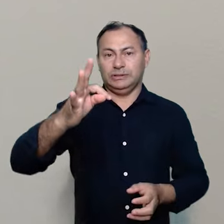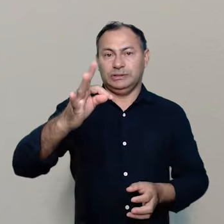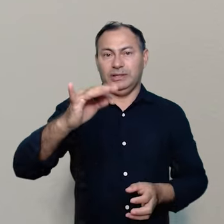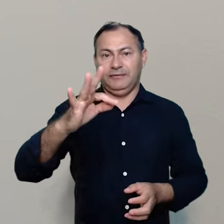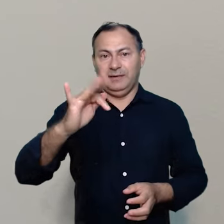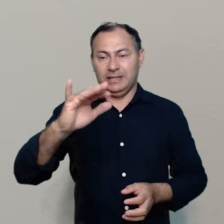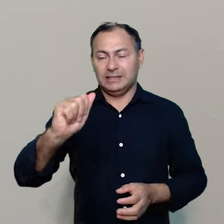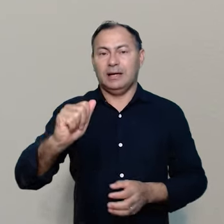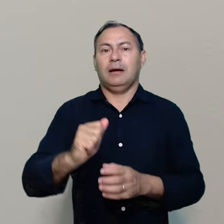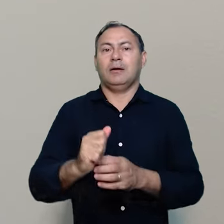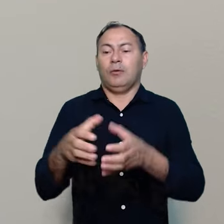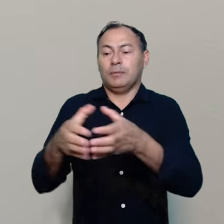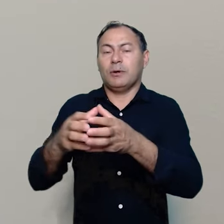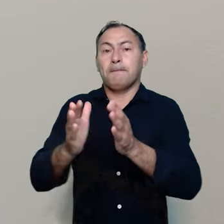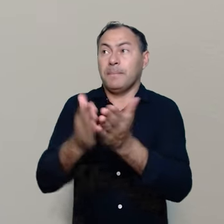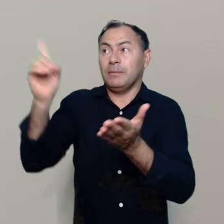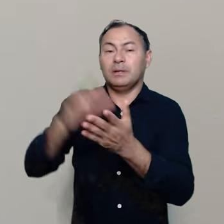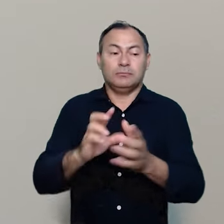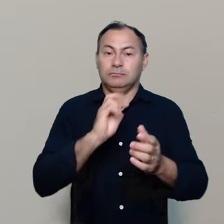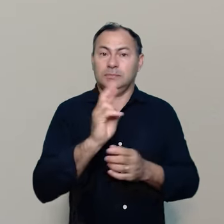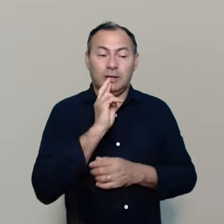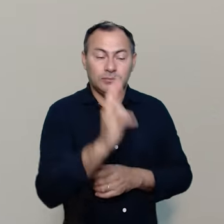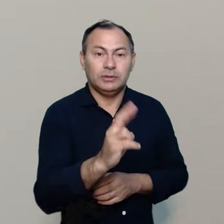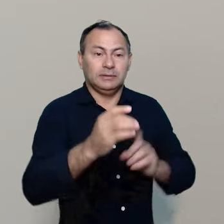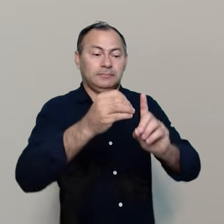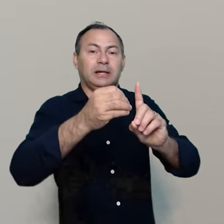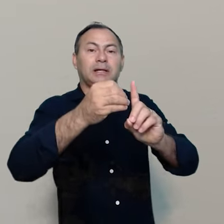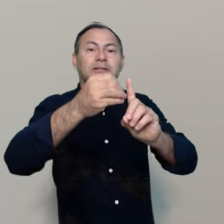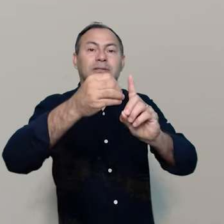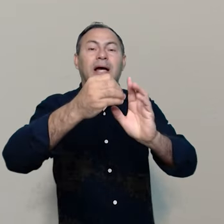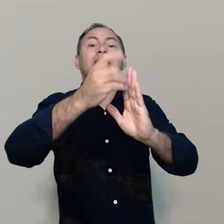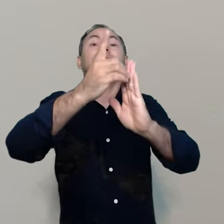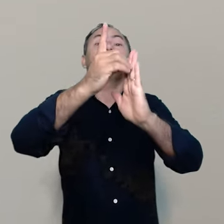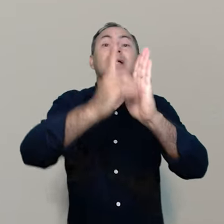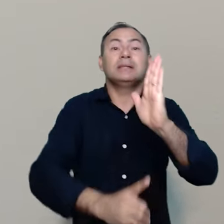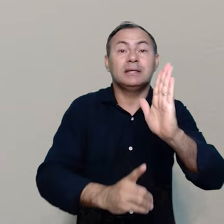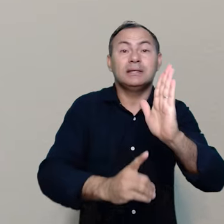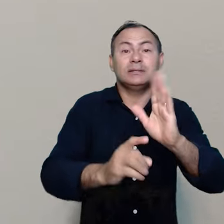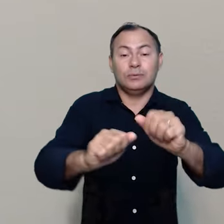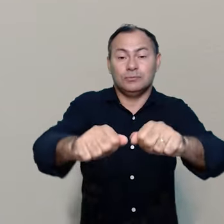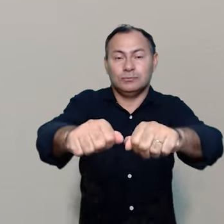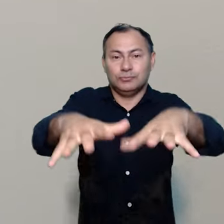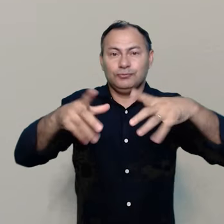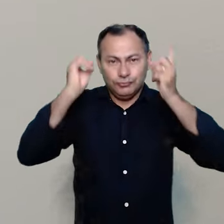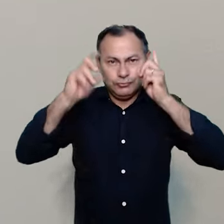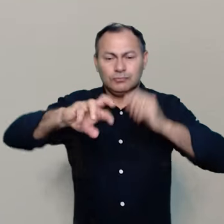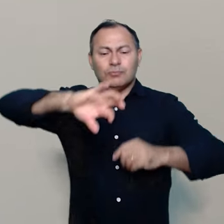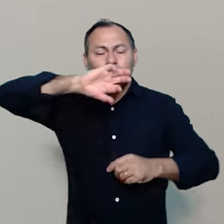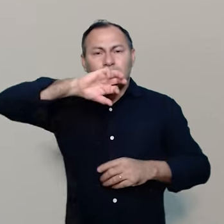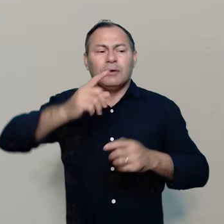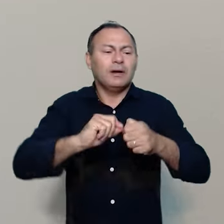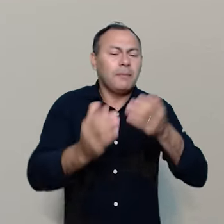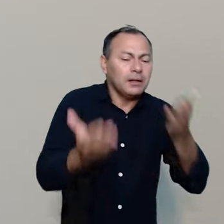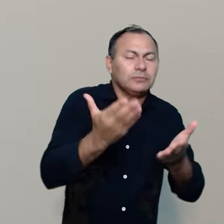que eles não respondem atualmente às diretrizes do concílio e sugere fazer um balanço e estudar toda a